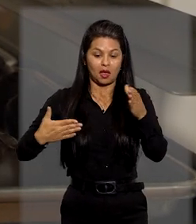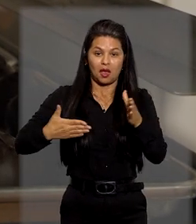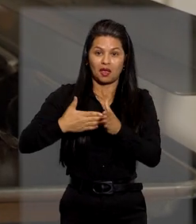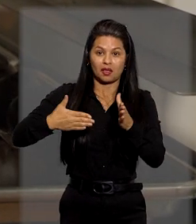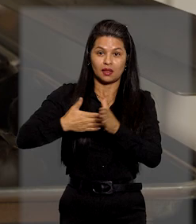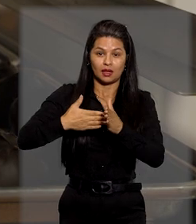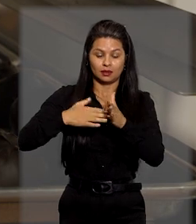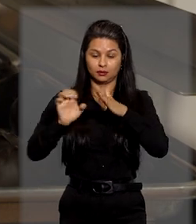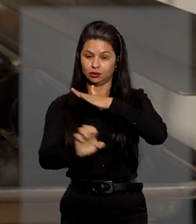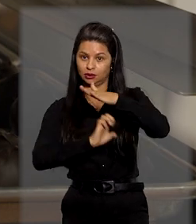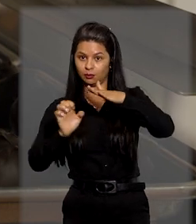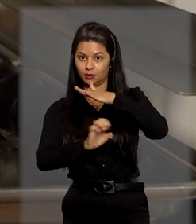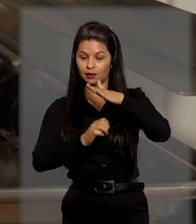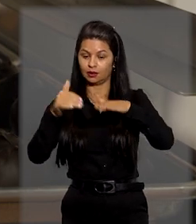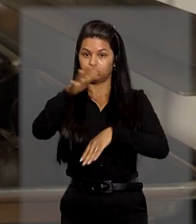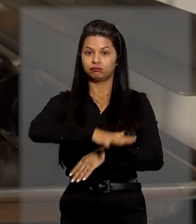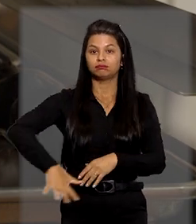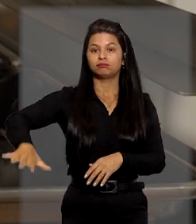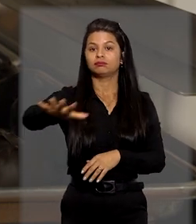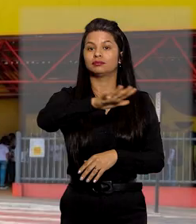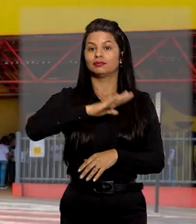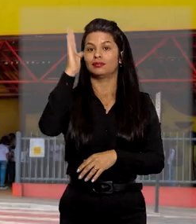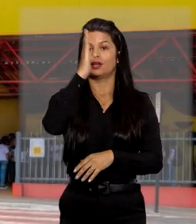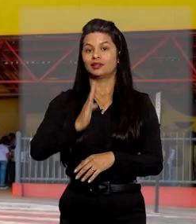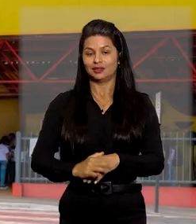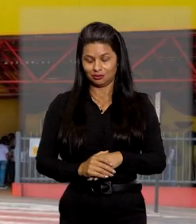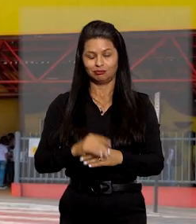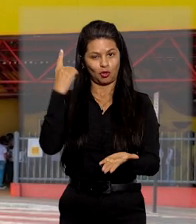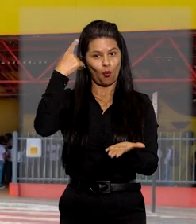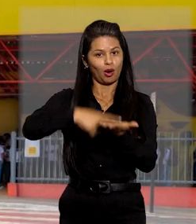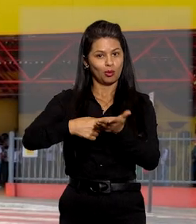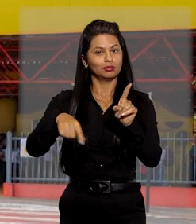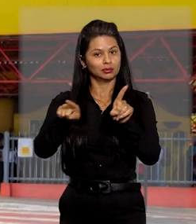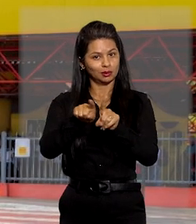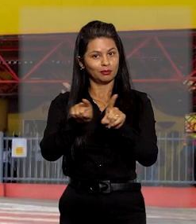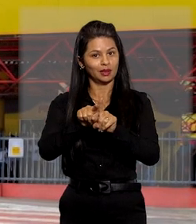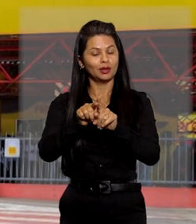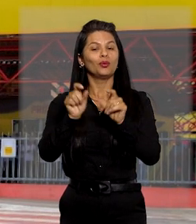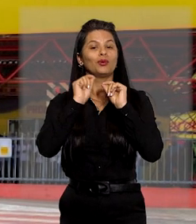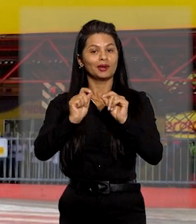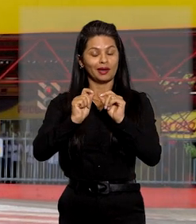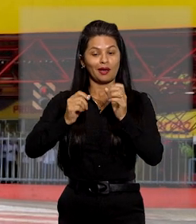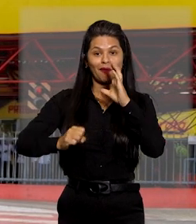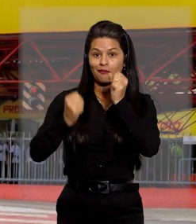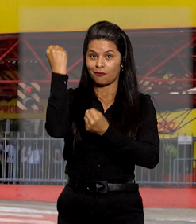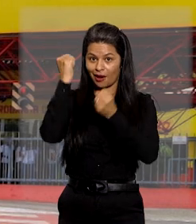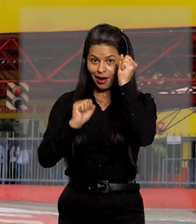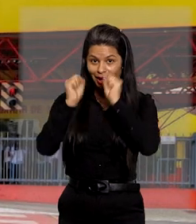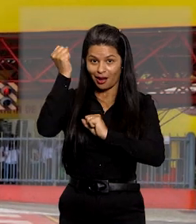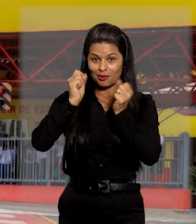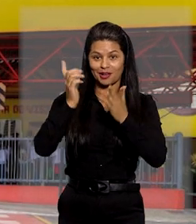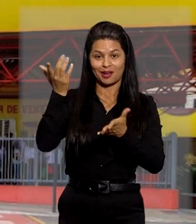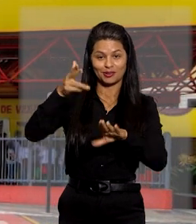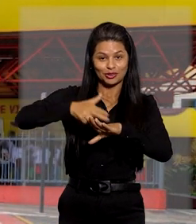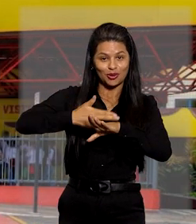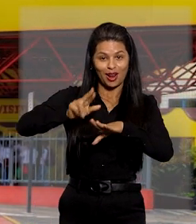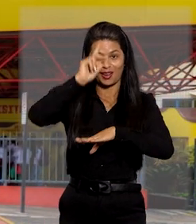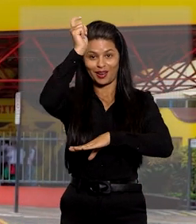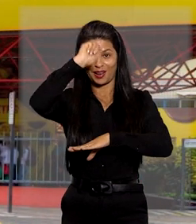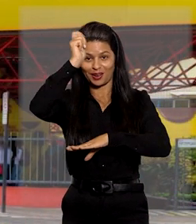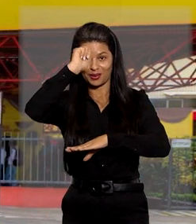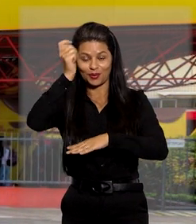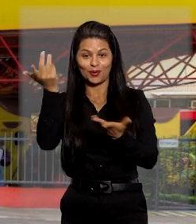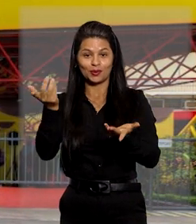entrada de novas empresas no mercado nacional. O acordo prevê ainda a manutenção da fábrica da Garoto em Vila Velha, no Espírito Santo,